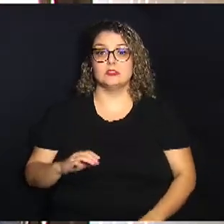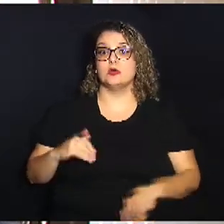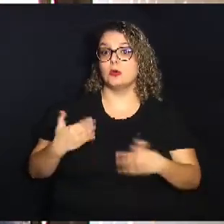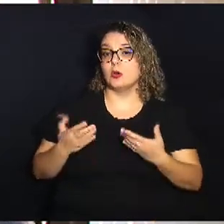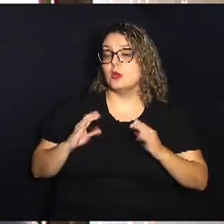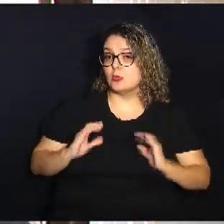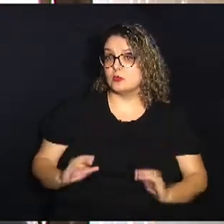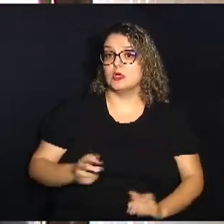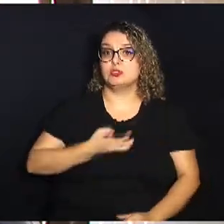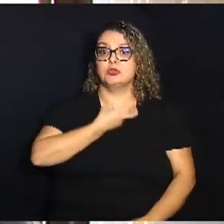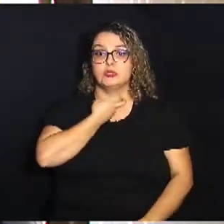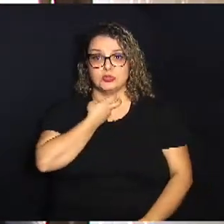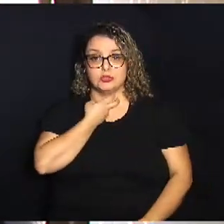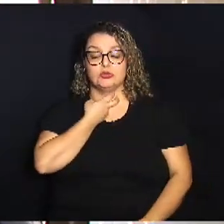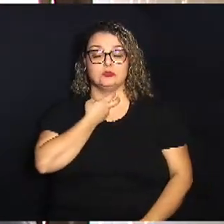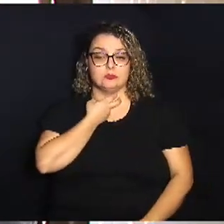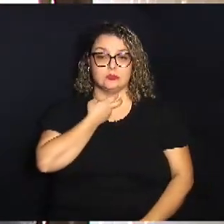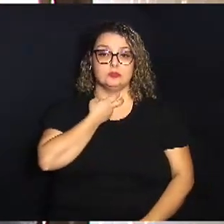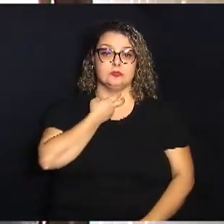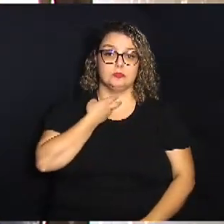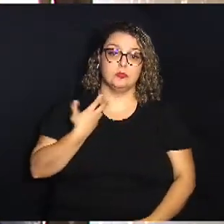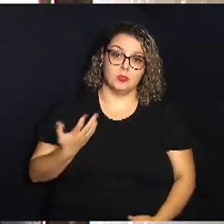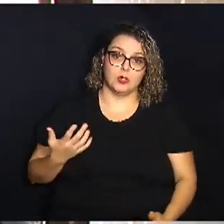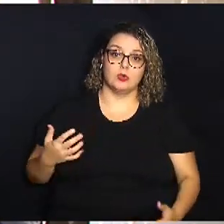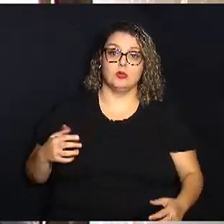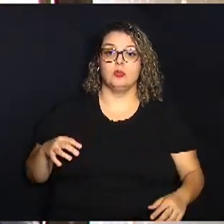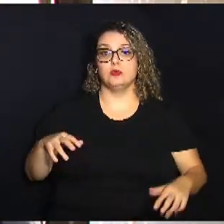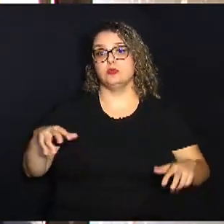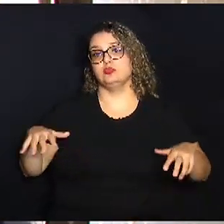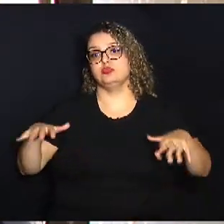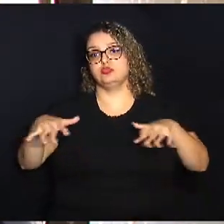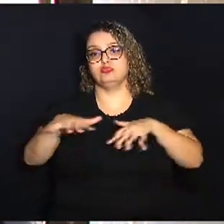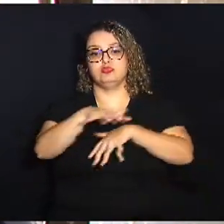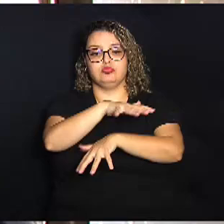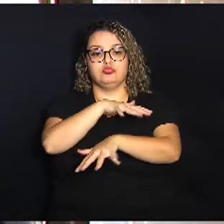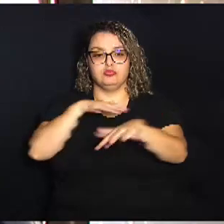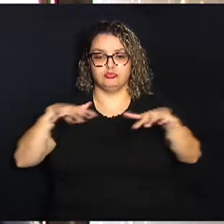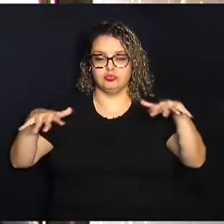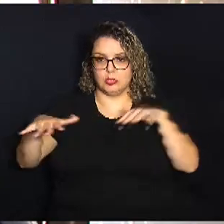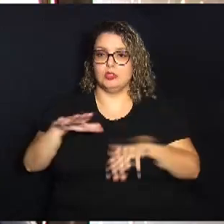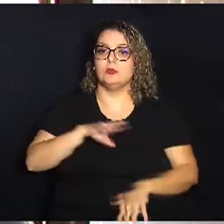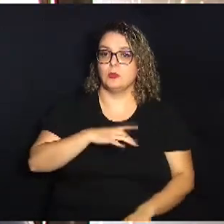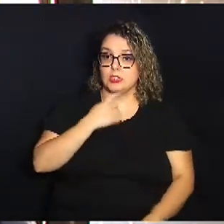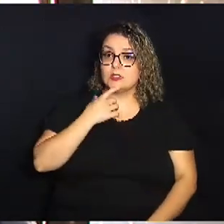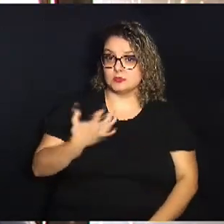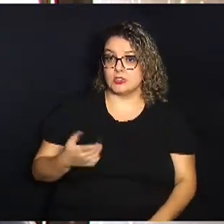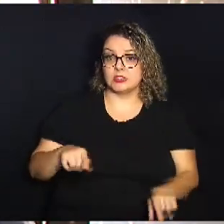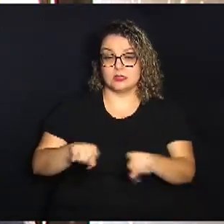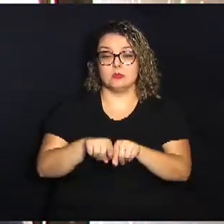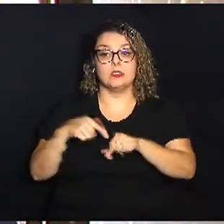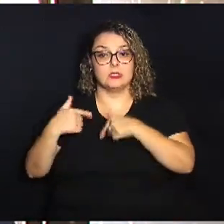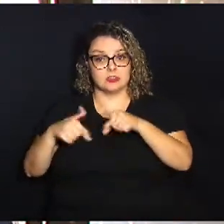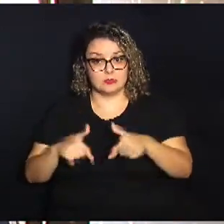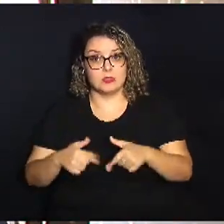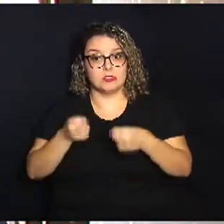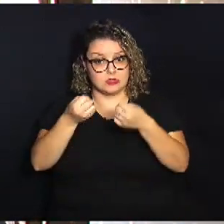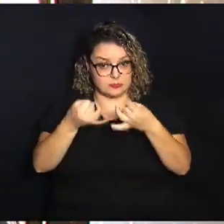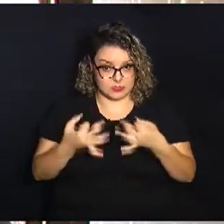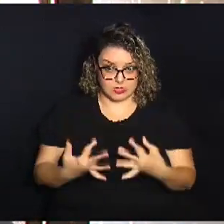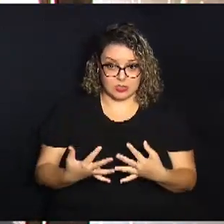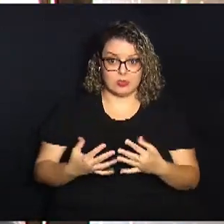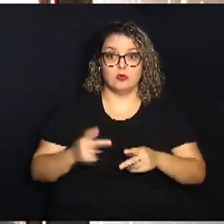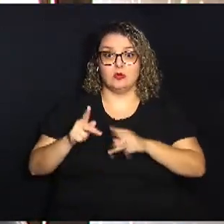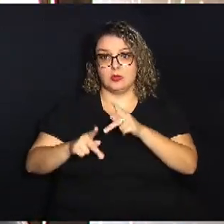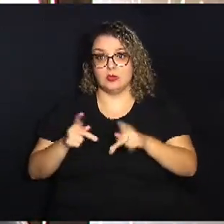morcegos, mediante a circulação deles no município. E também trabalhar a questão da orientação, né? Para a